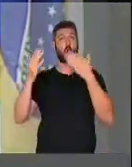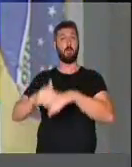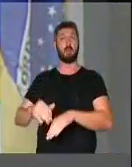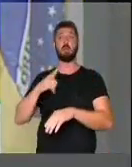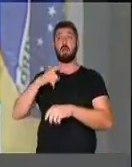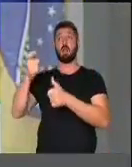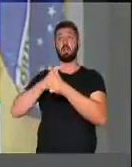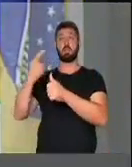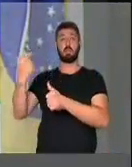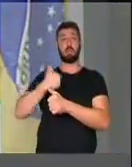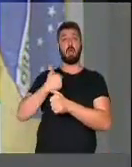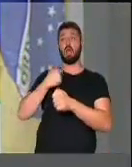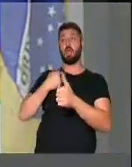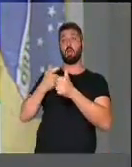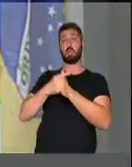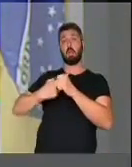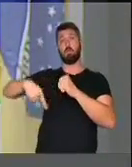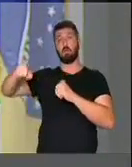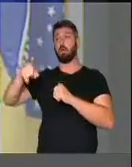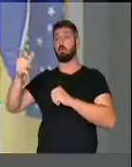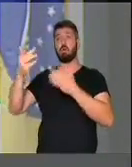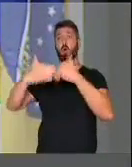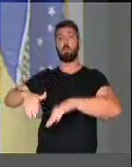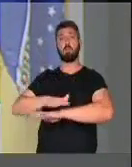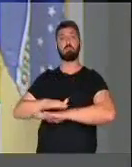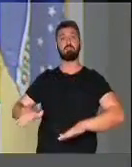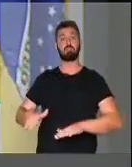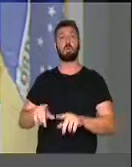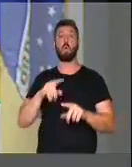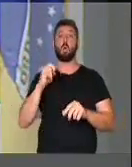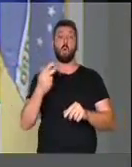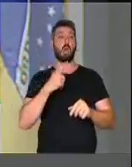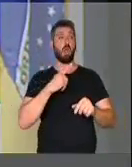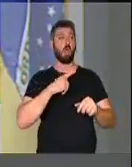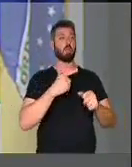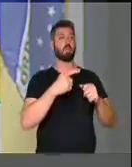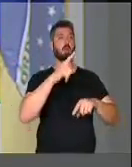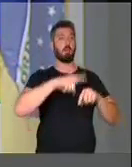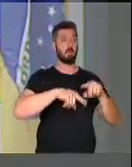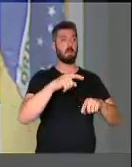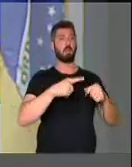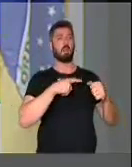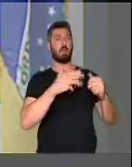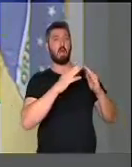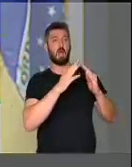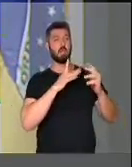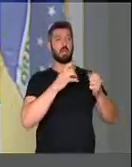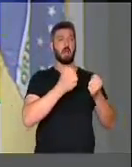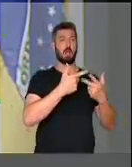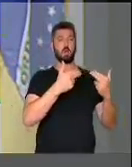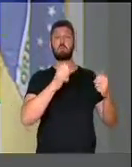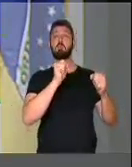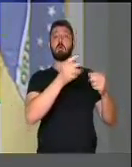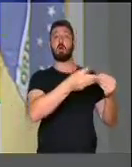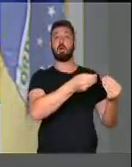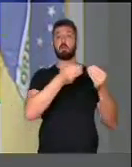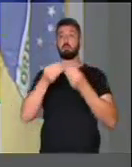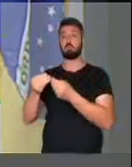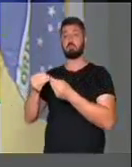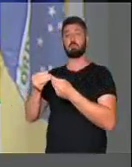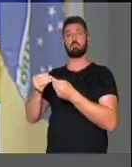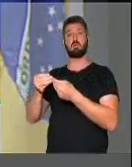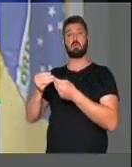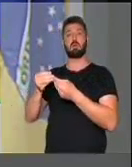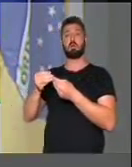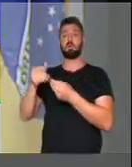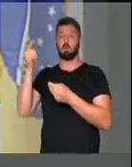dar empagamento de bens imóveis nos termos da lei. que ele possa fazer sessão de direitos